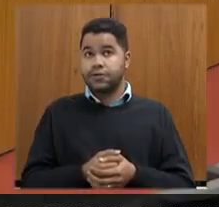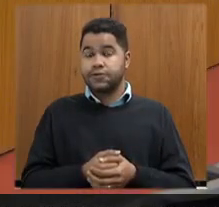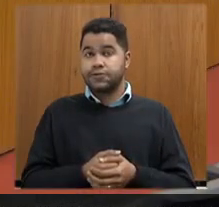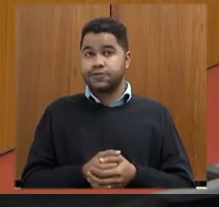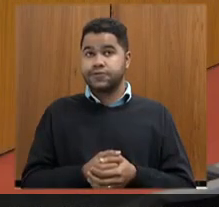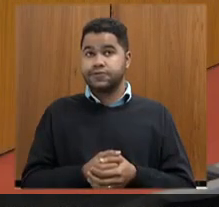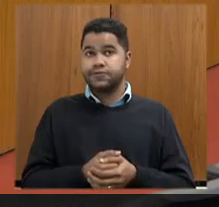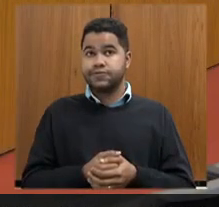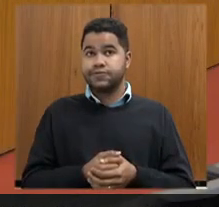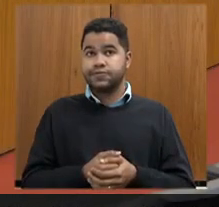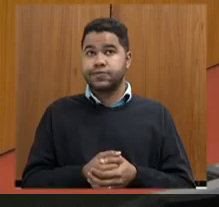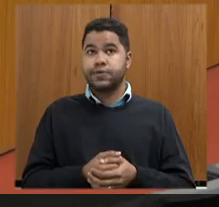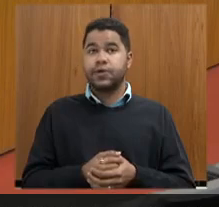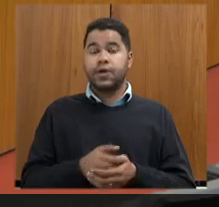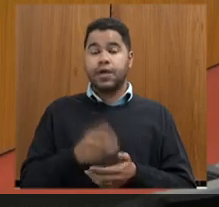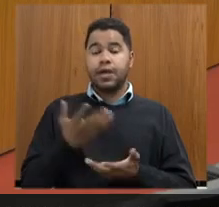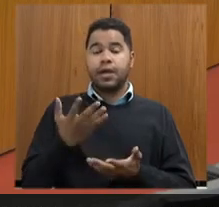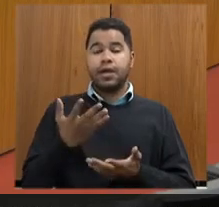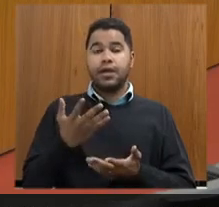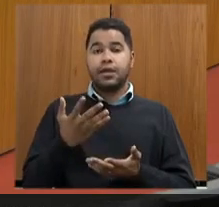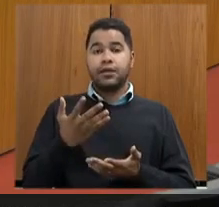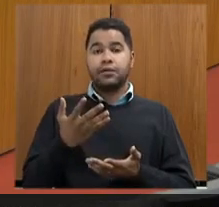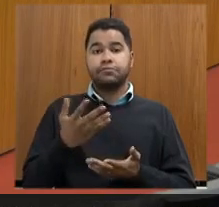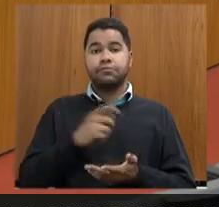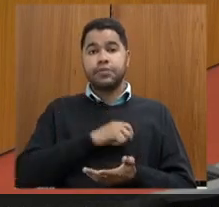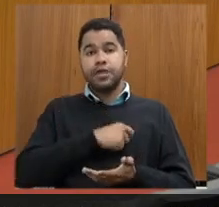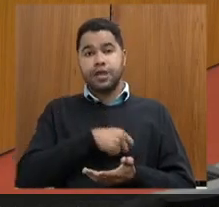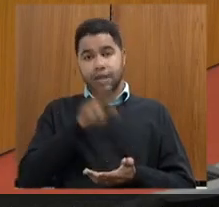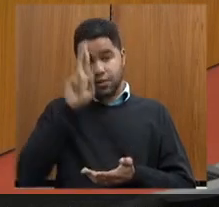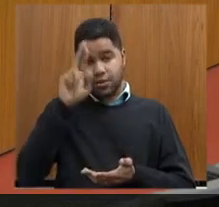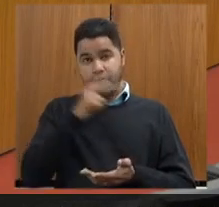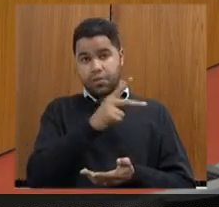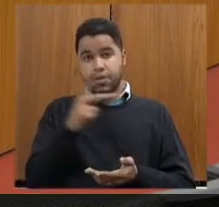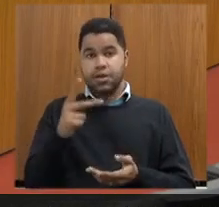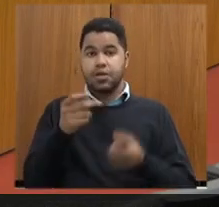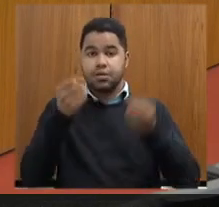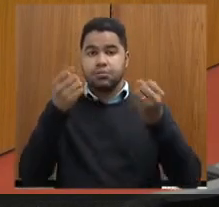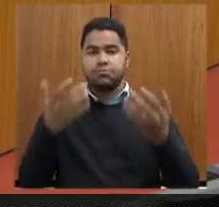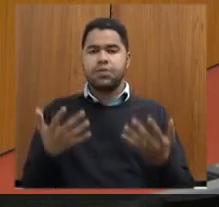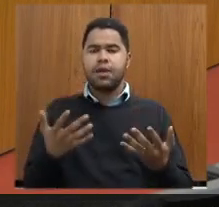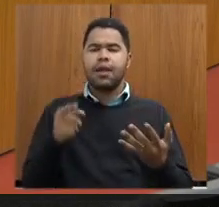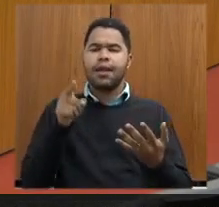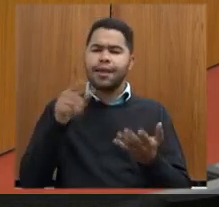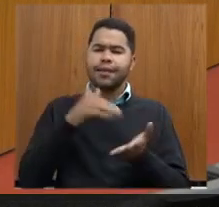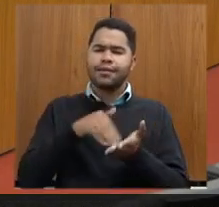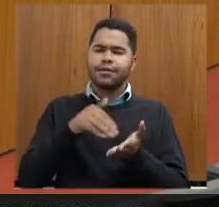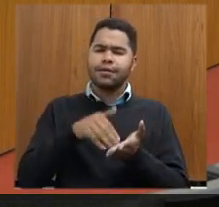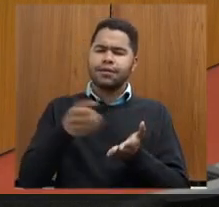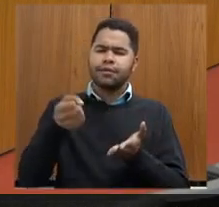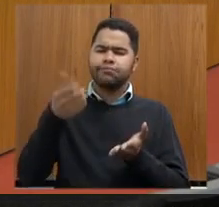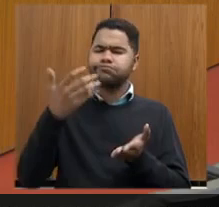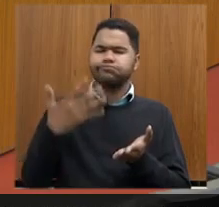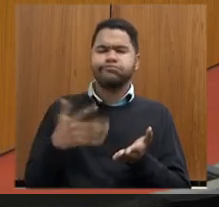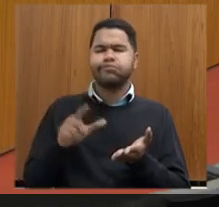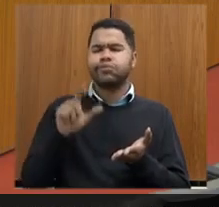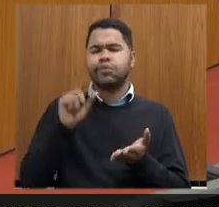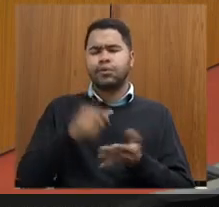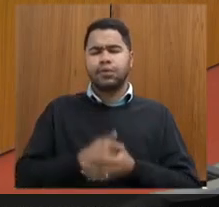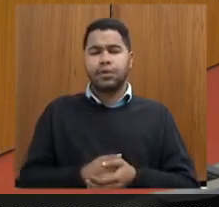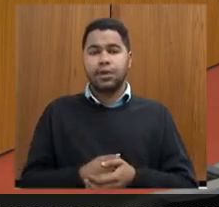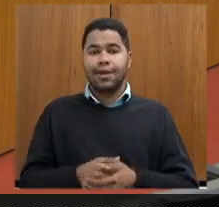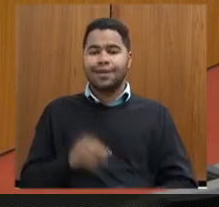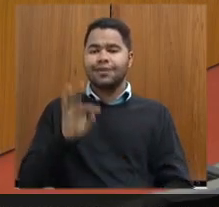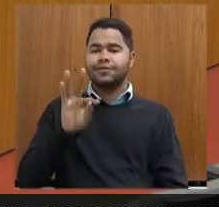Obrigado senhor presidente eu gostaria só de um esclarecimento aqui da secretária sobre a